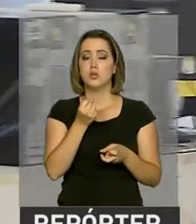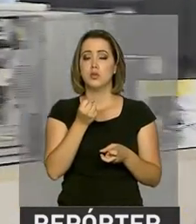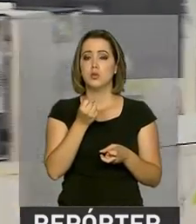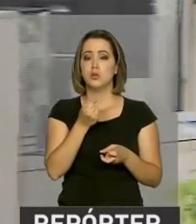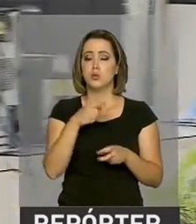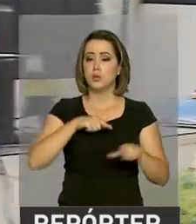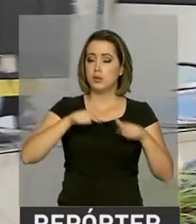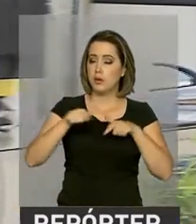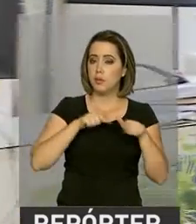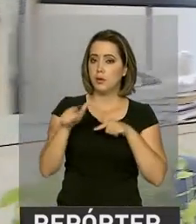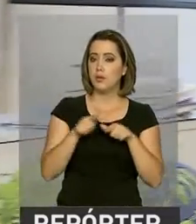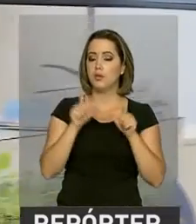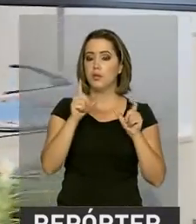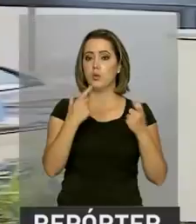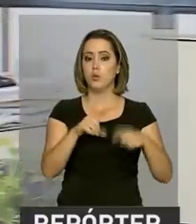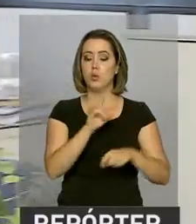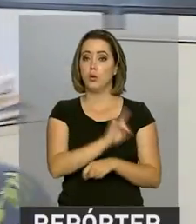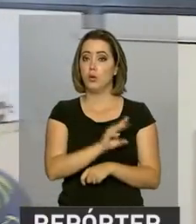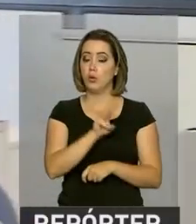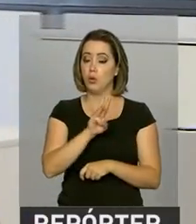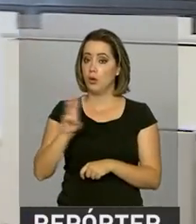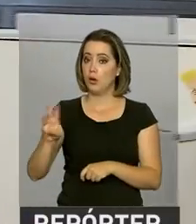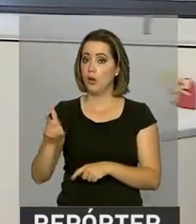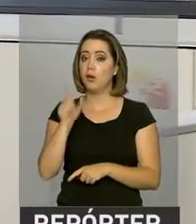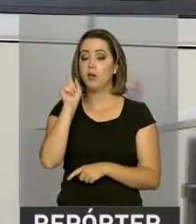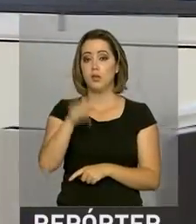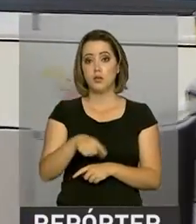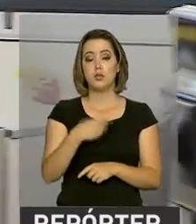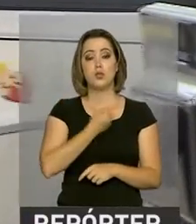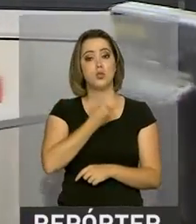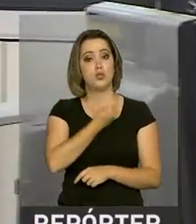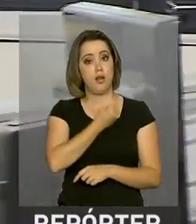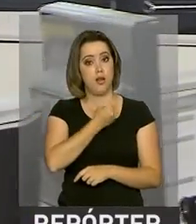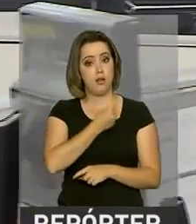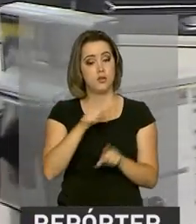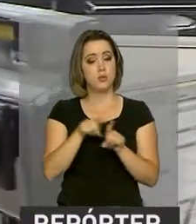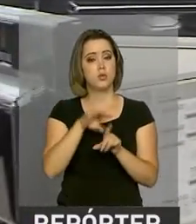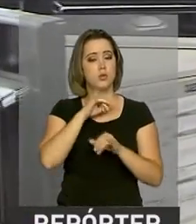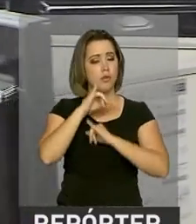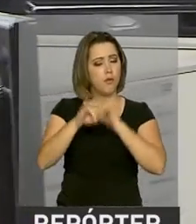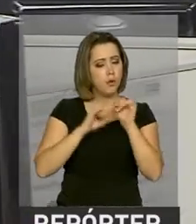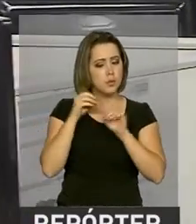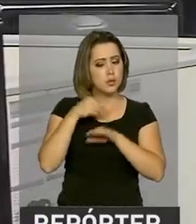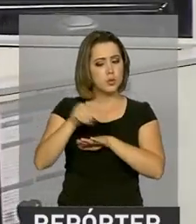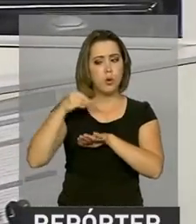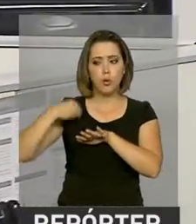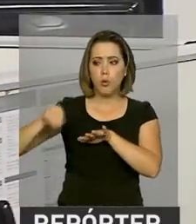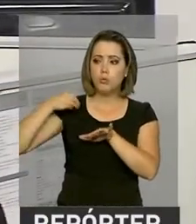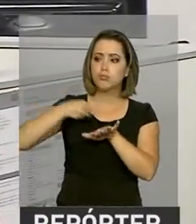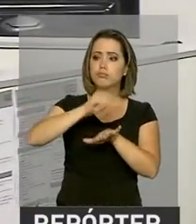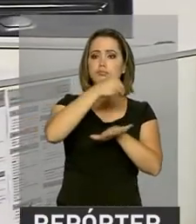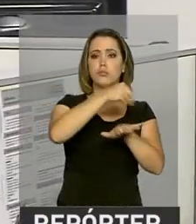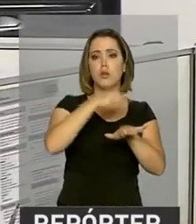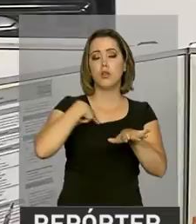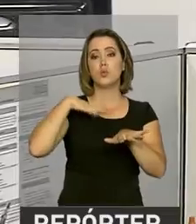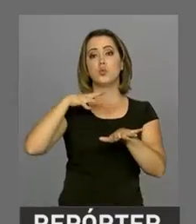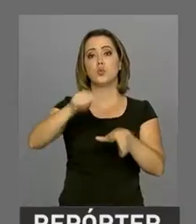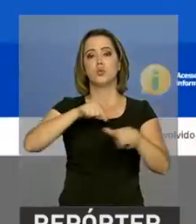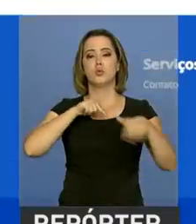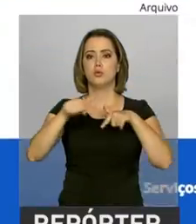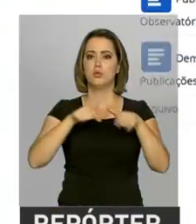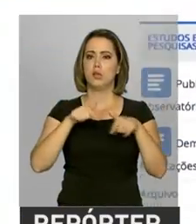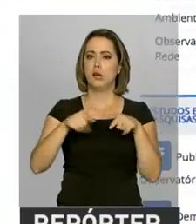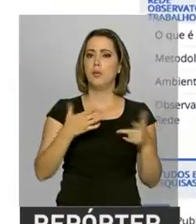Trabalho, uma plataforma de bases de dados, publicações e notícias relacionadas à dinâmica do mundo do trabalho.